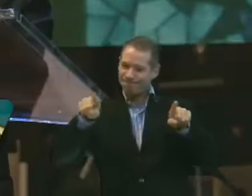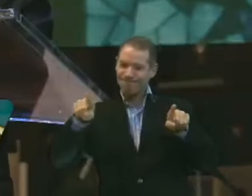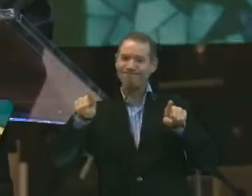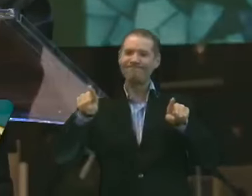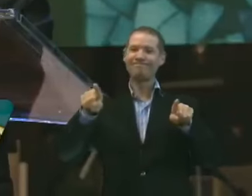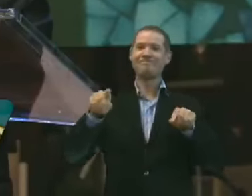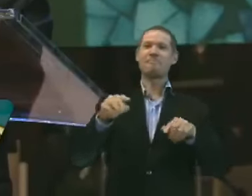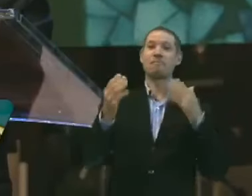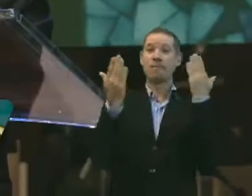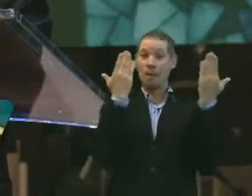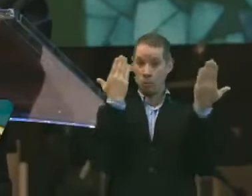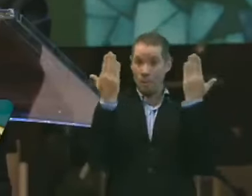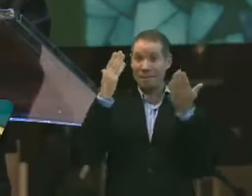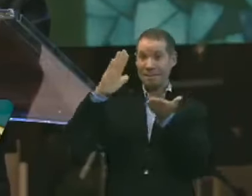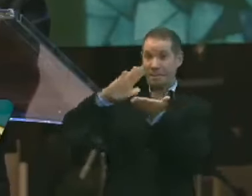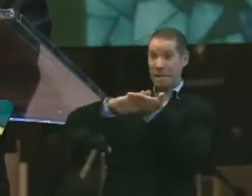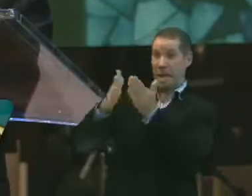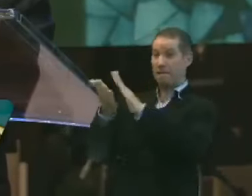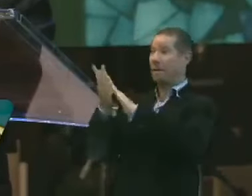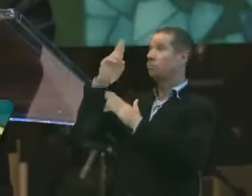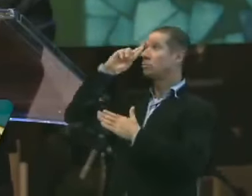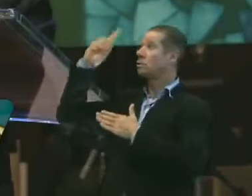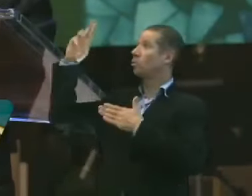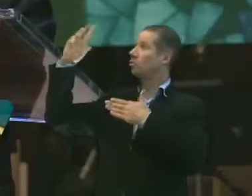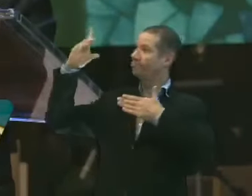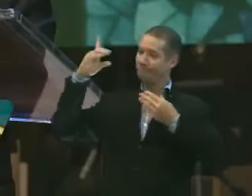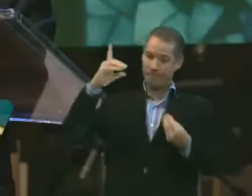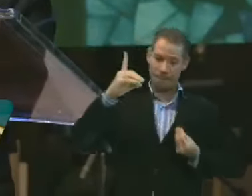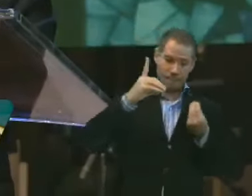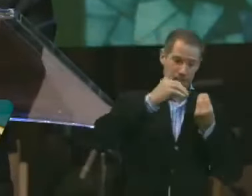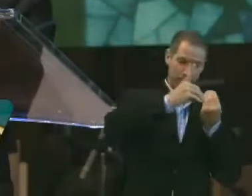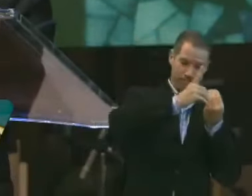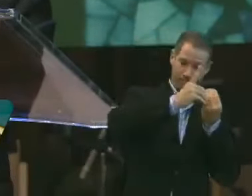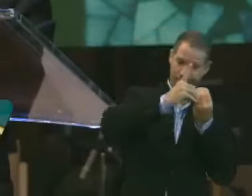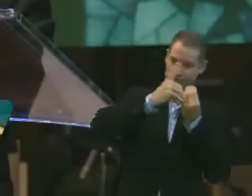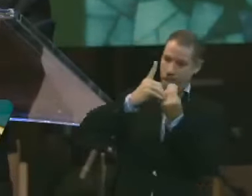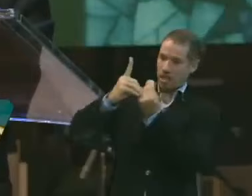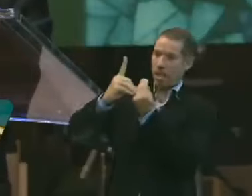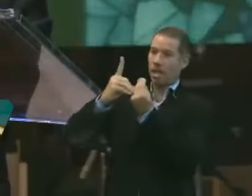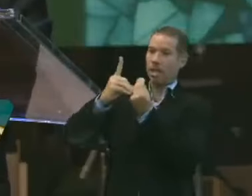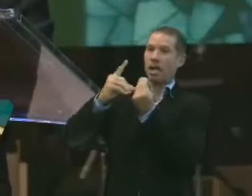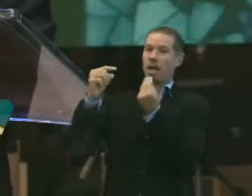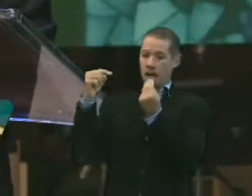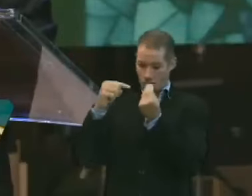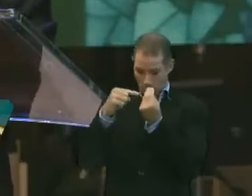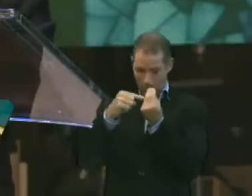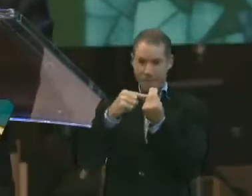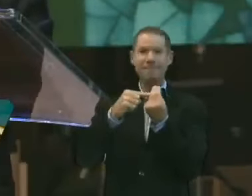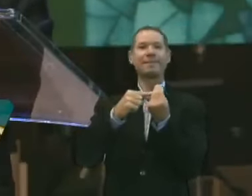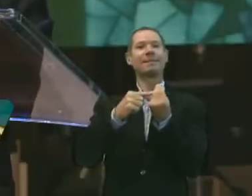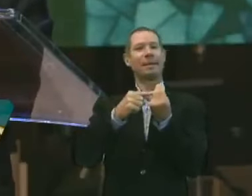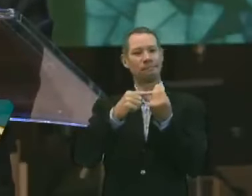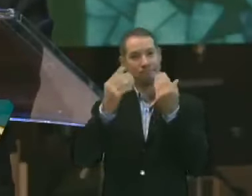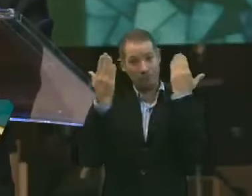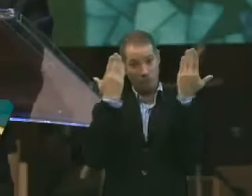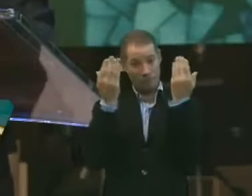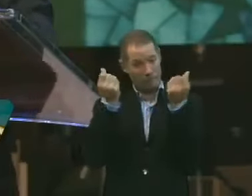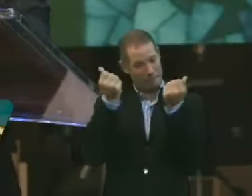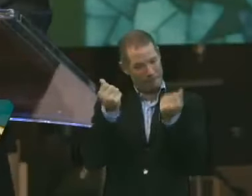As mãos do Senhor são as mãos que nos guiam. E a nossa vida também é pesada às vezes.